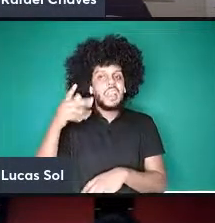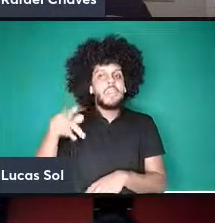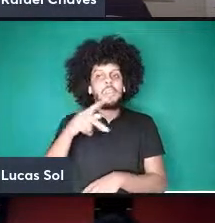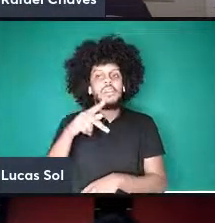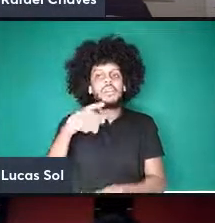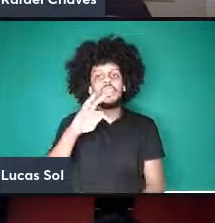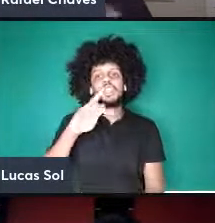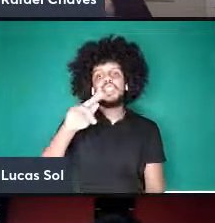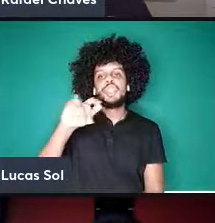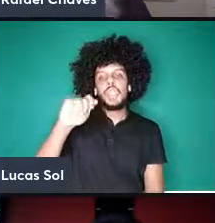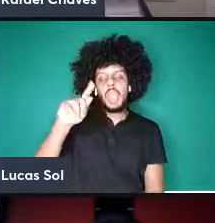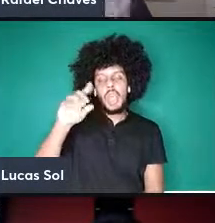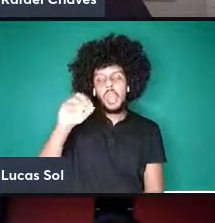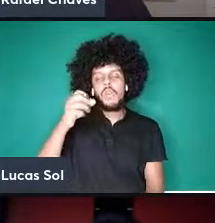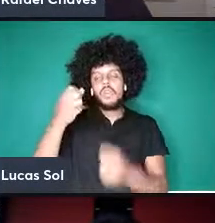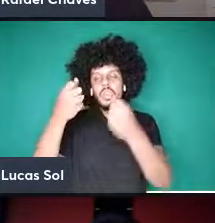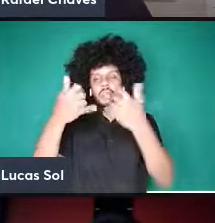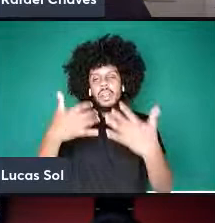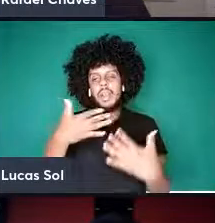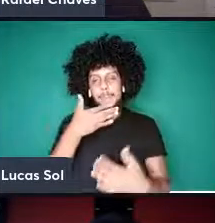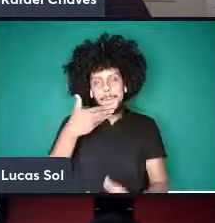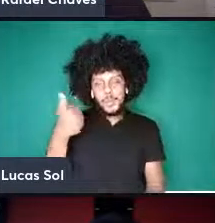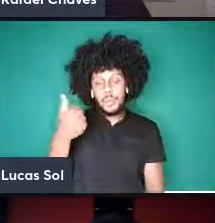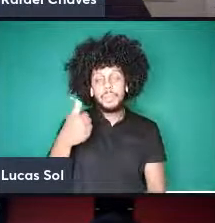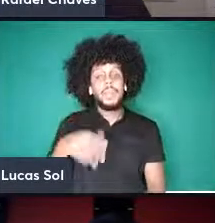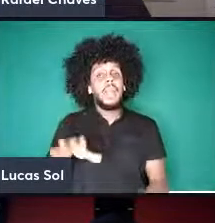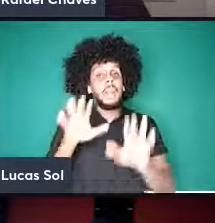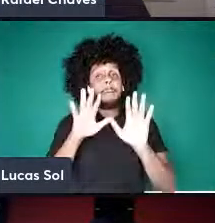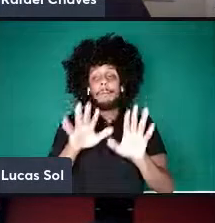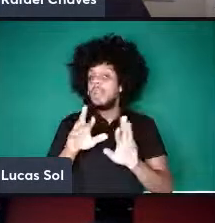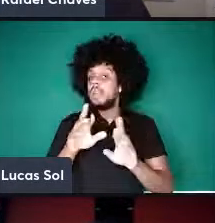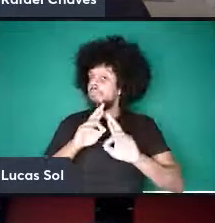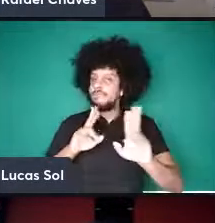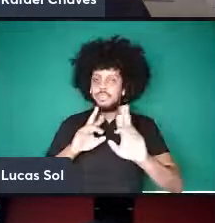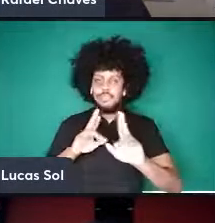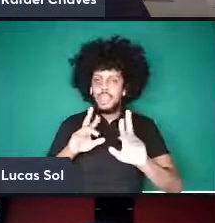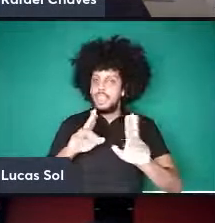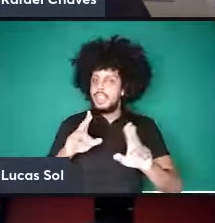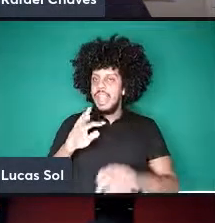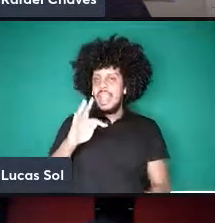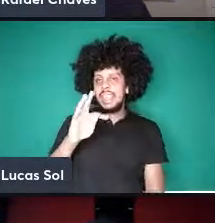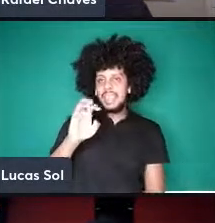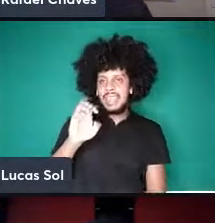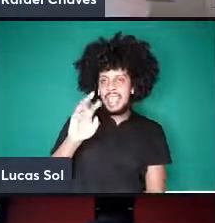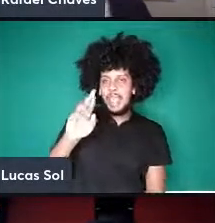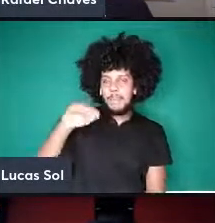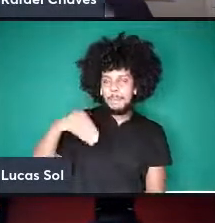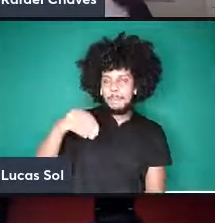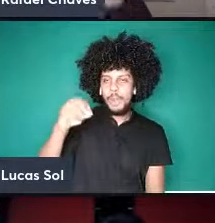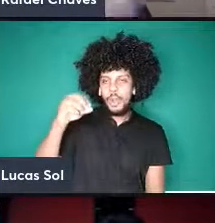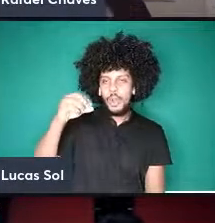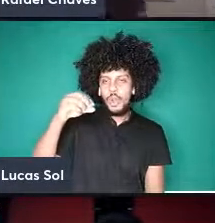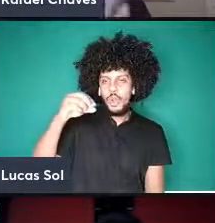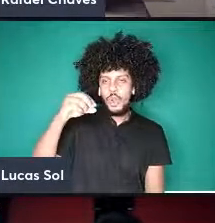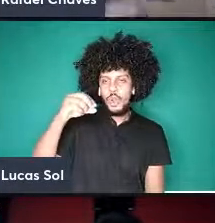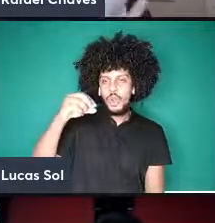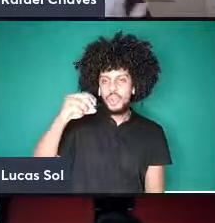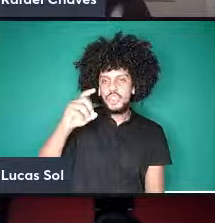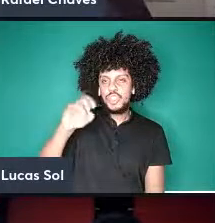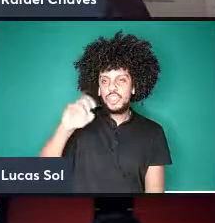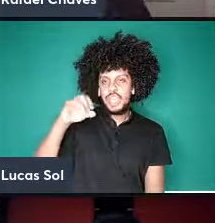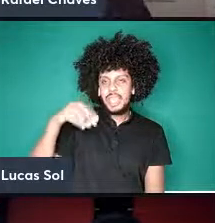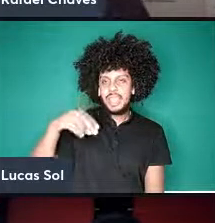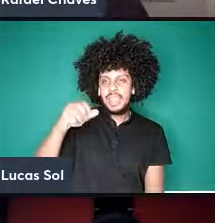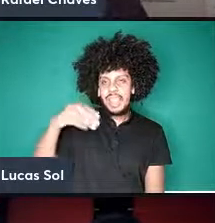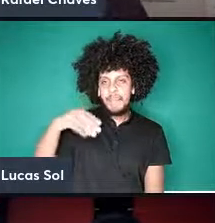então não não tem necessário a ver com termodinâmica não a gente tem que resfriar mas não